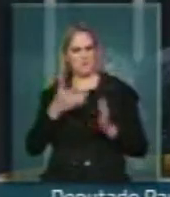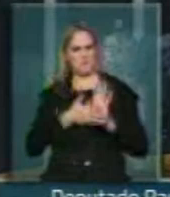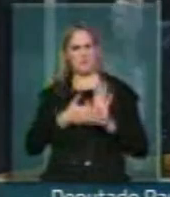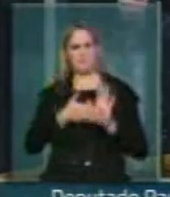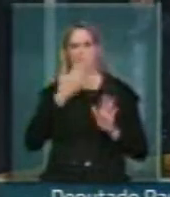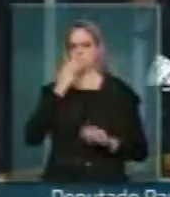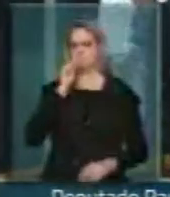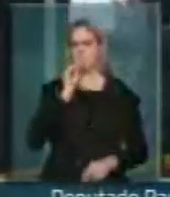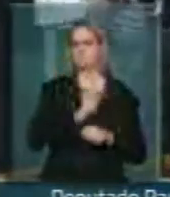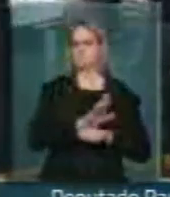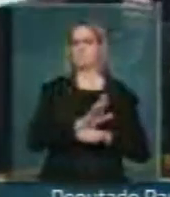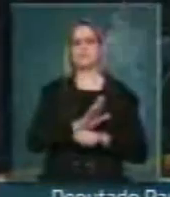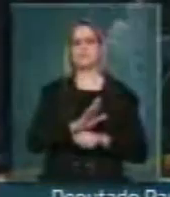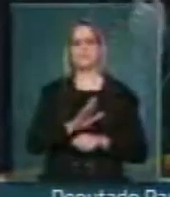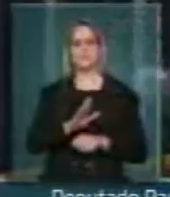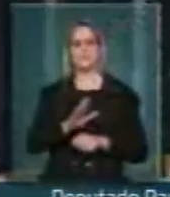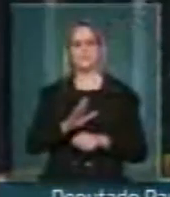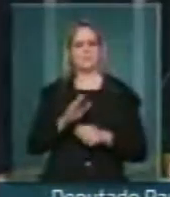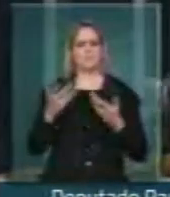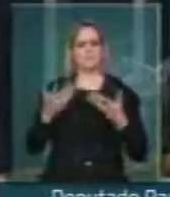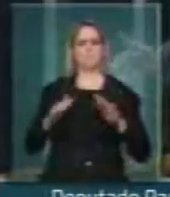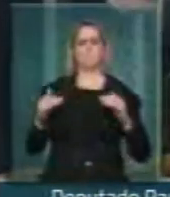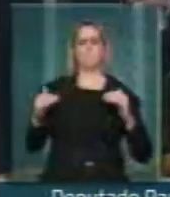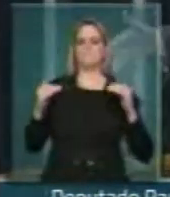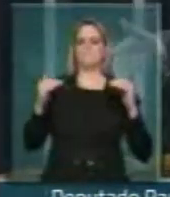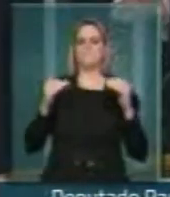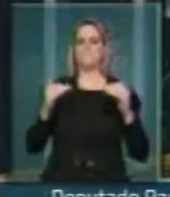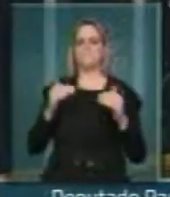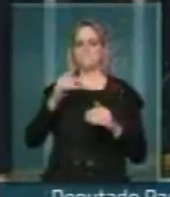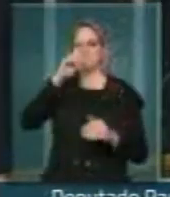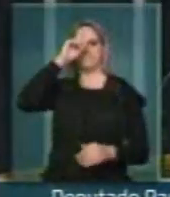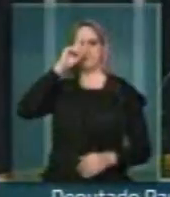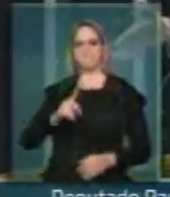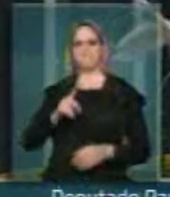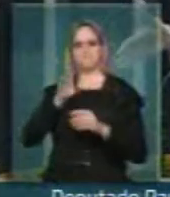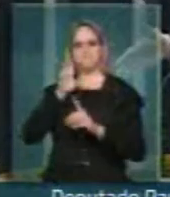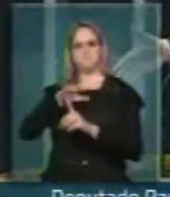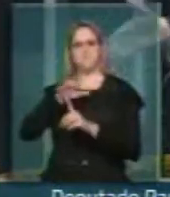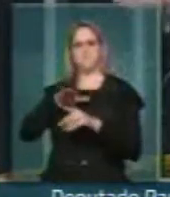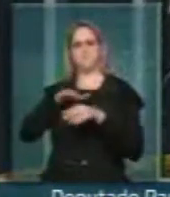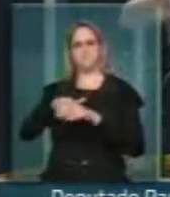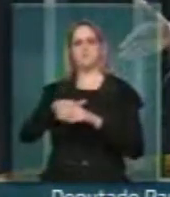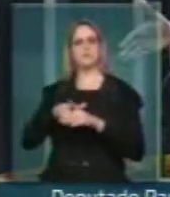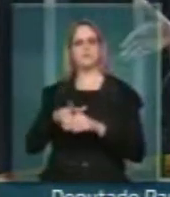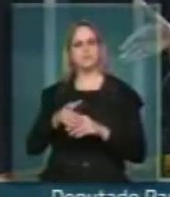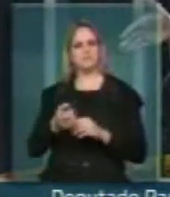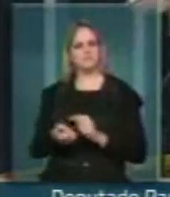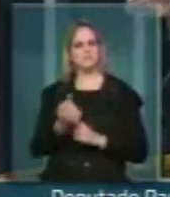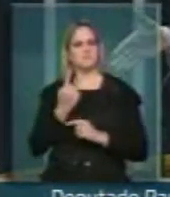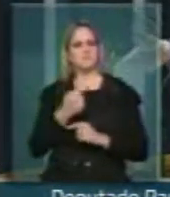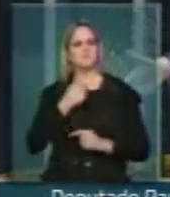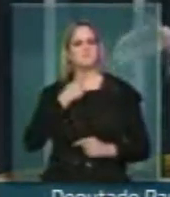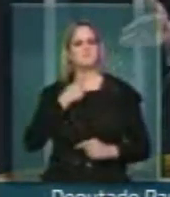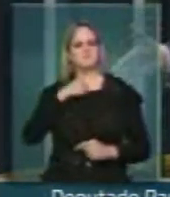da oposição. Querem impor a desvinculação da forma que